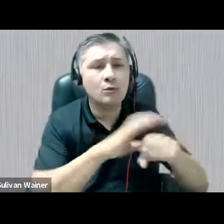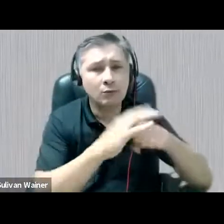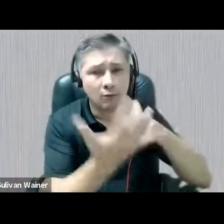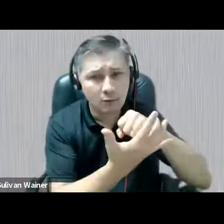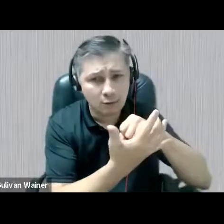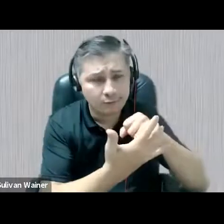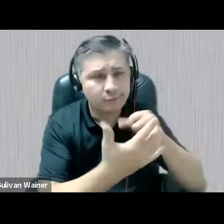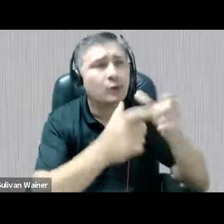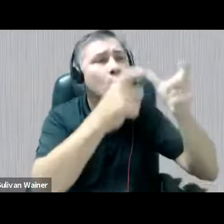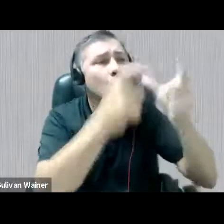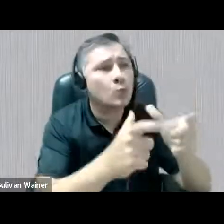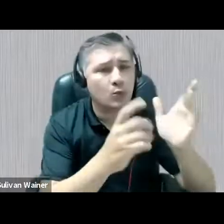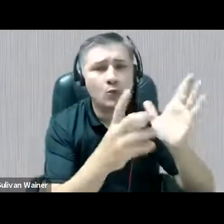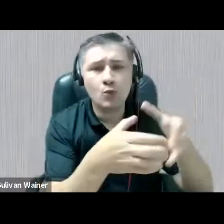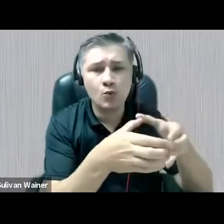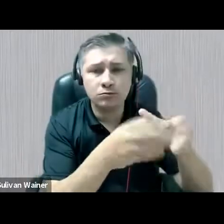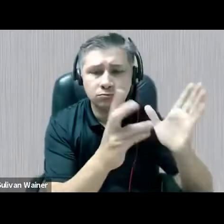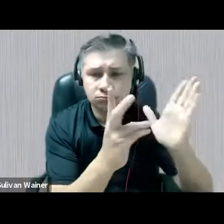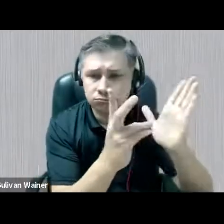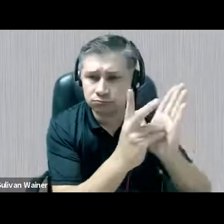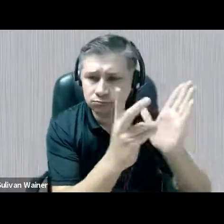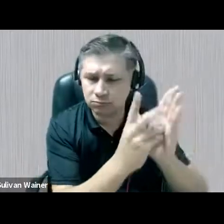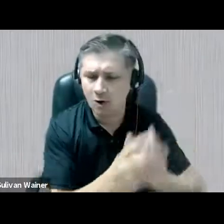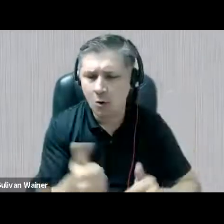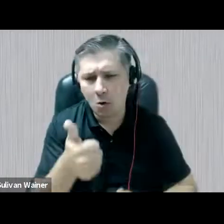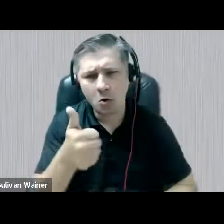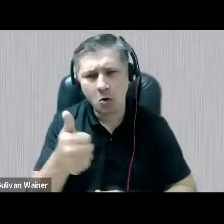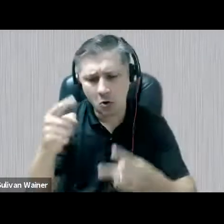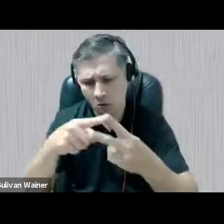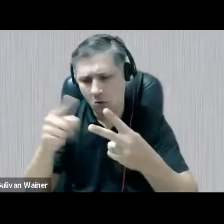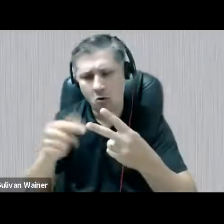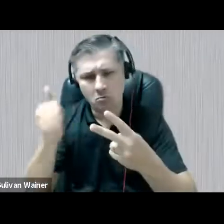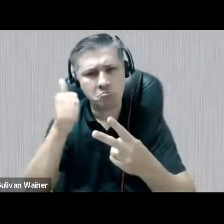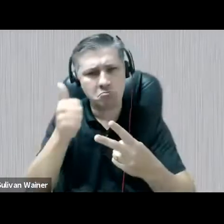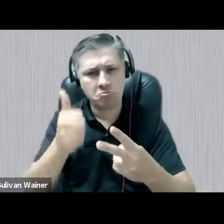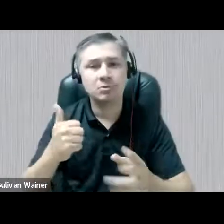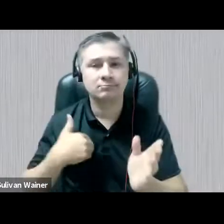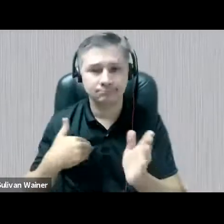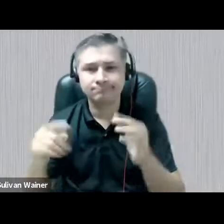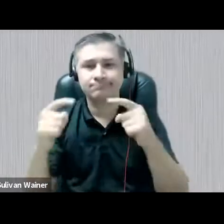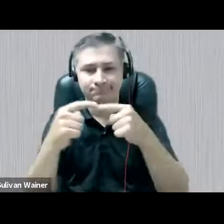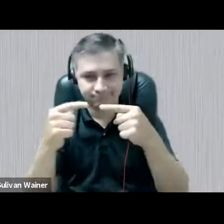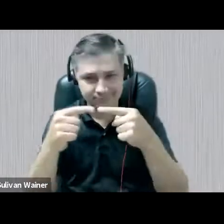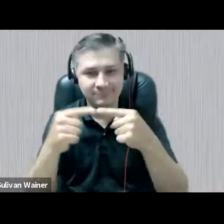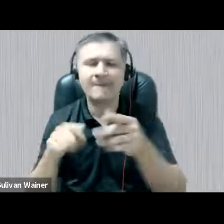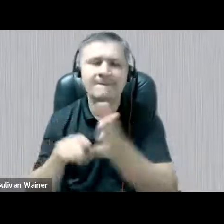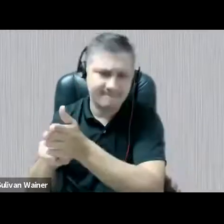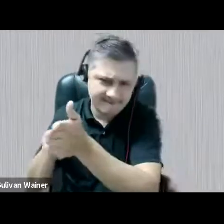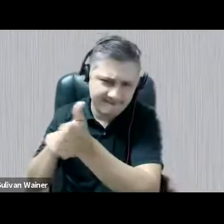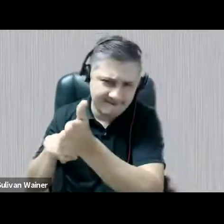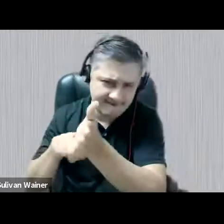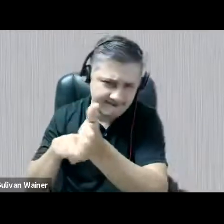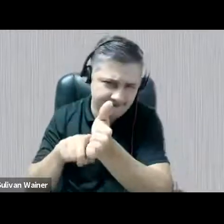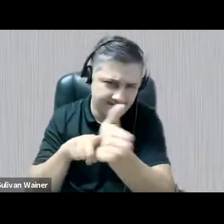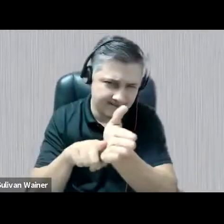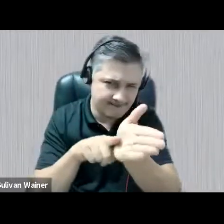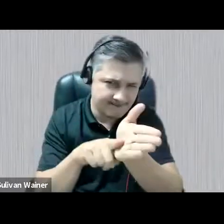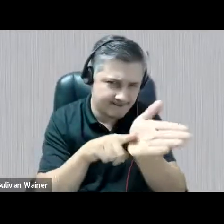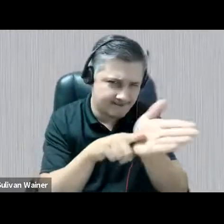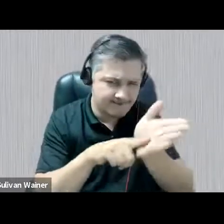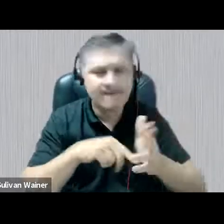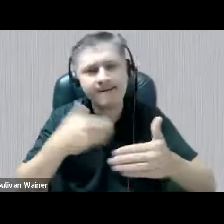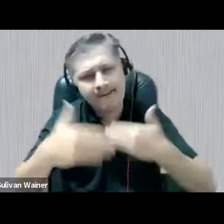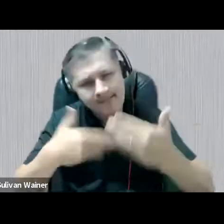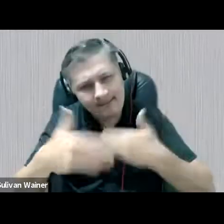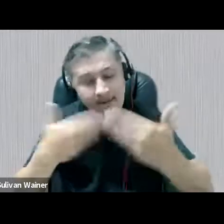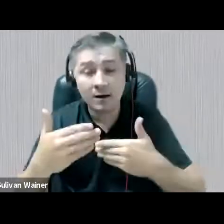eu disse, não, fantástico, então vamos tentar fazer essas pesquisas. E aí que começou